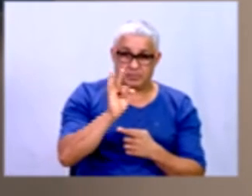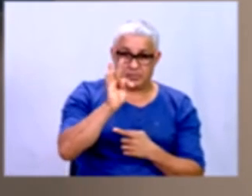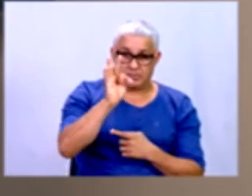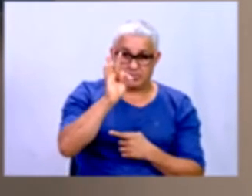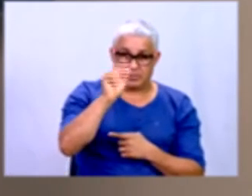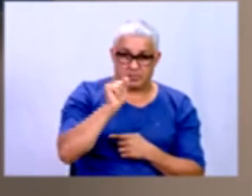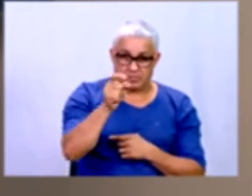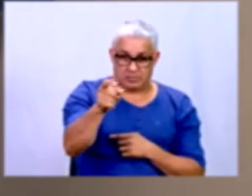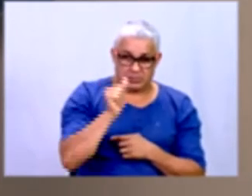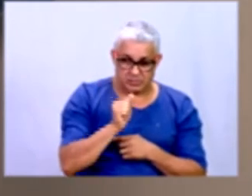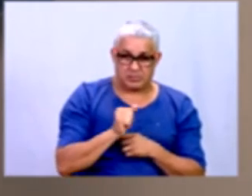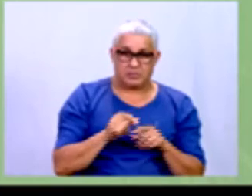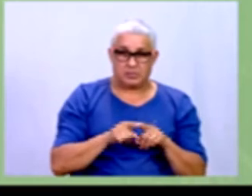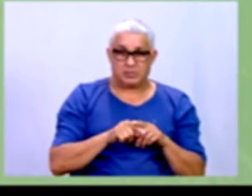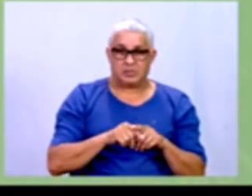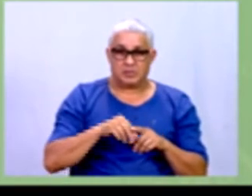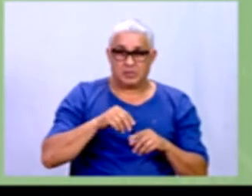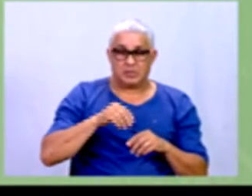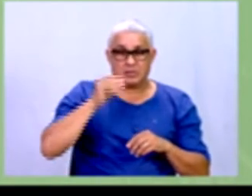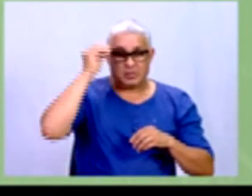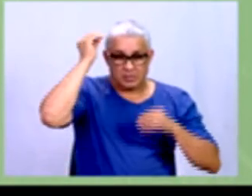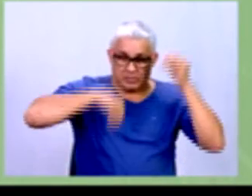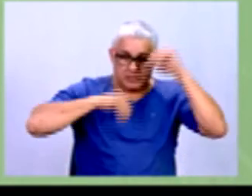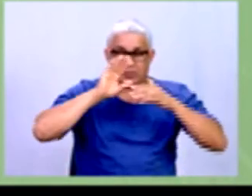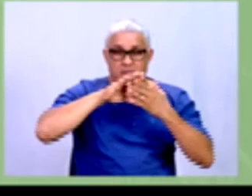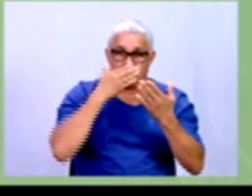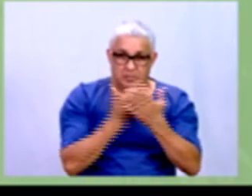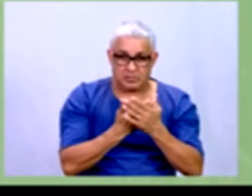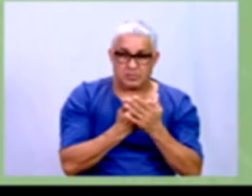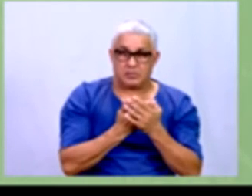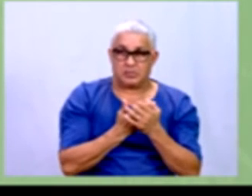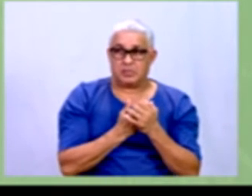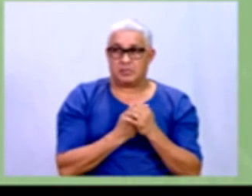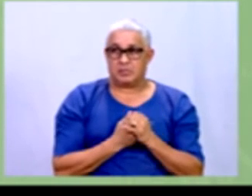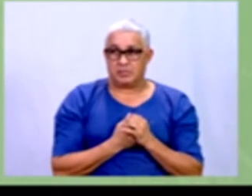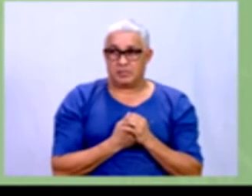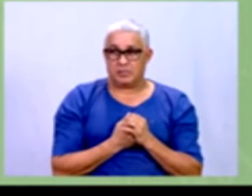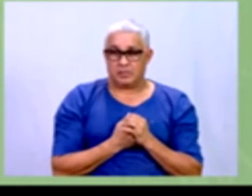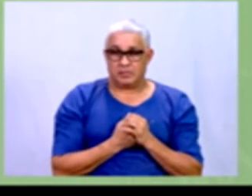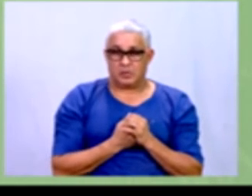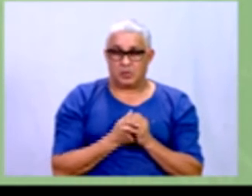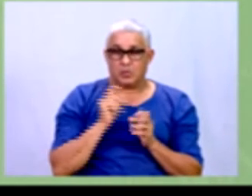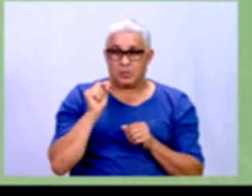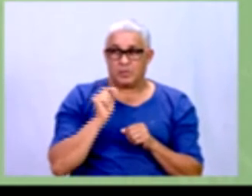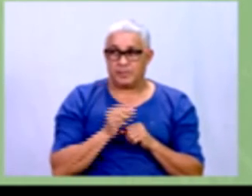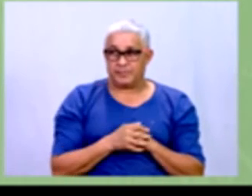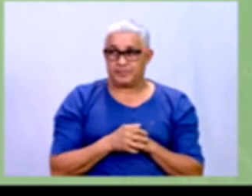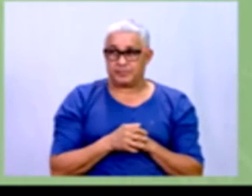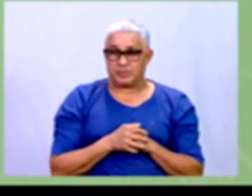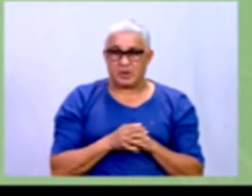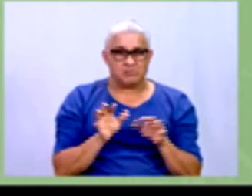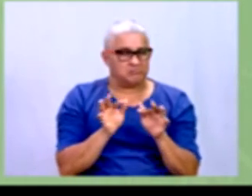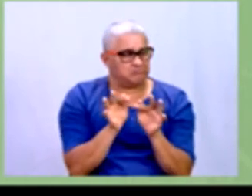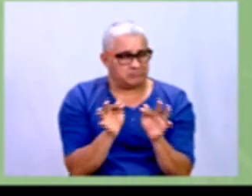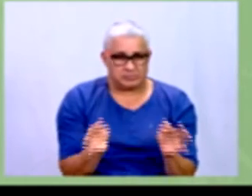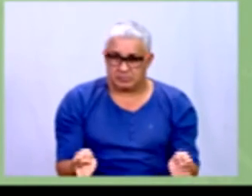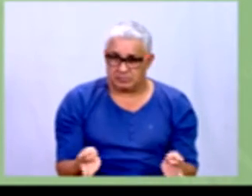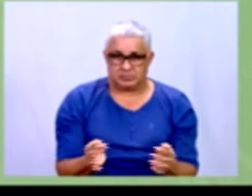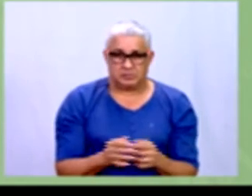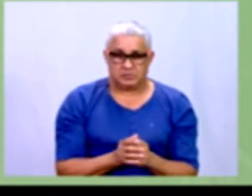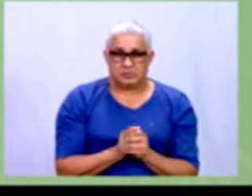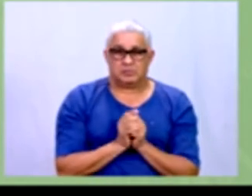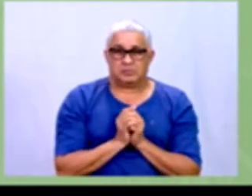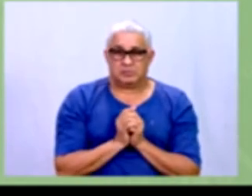assim, a taxa de evasão escolar, no caso aqui, a gente vai pegar, é simples, né, pessoal? Fazer o